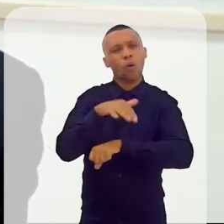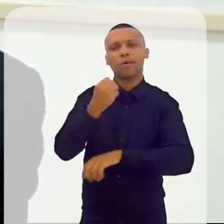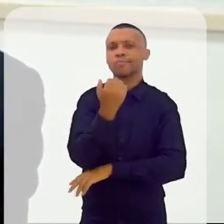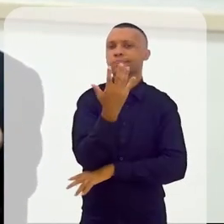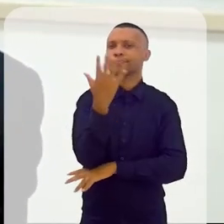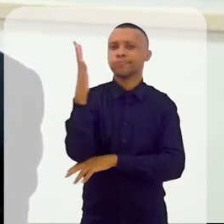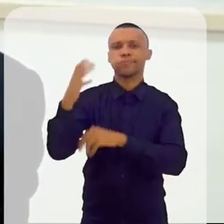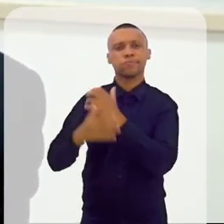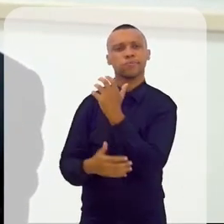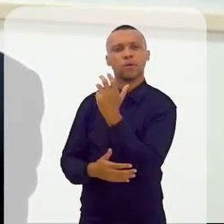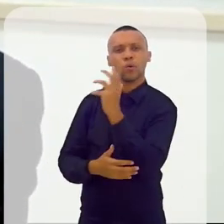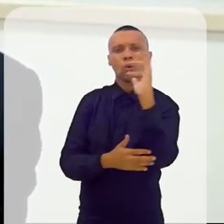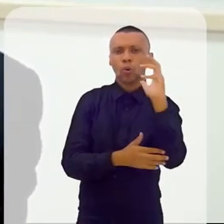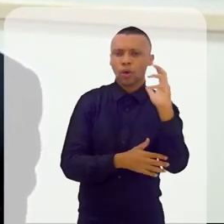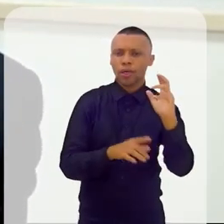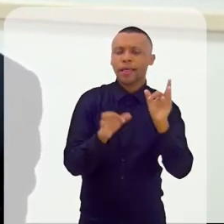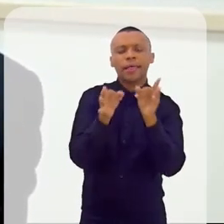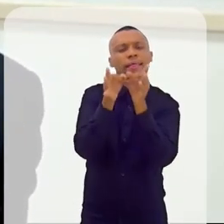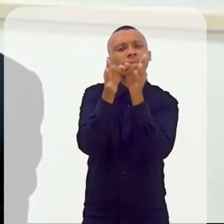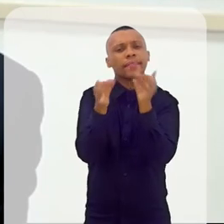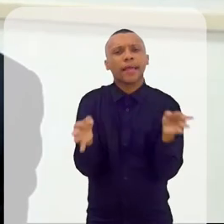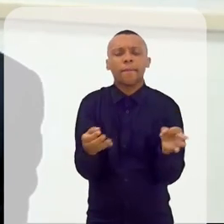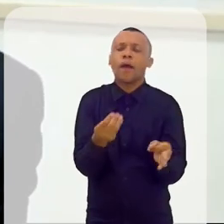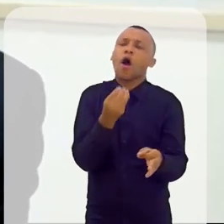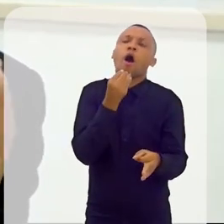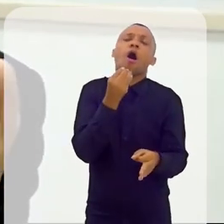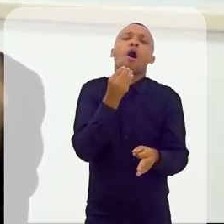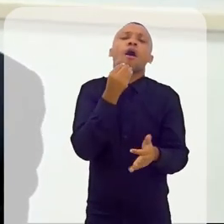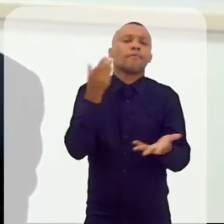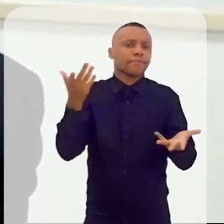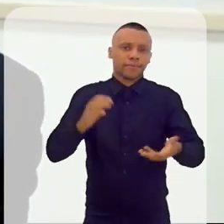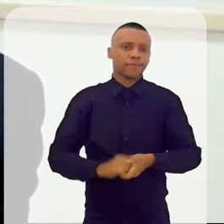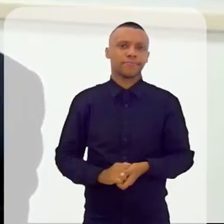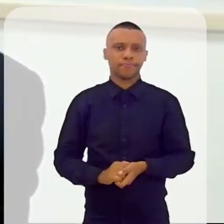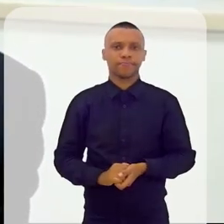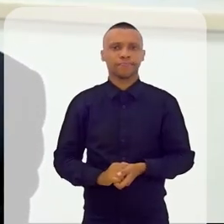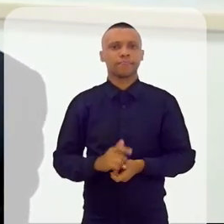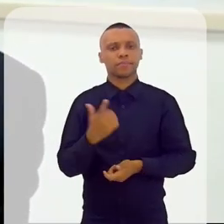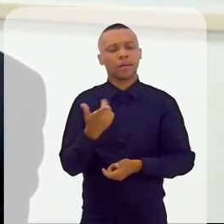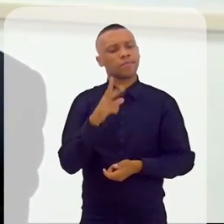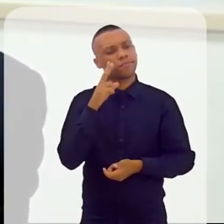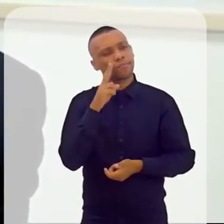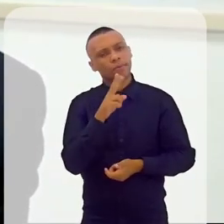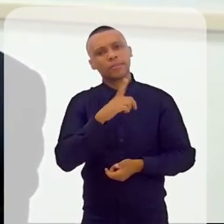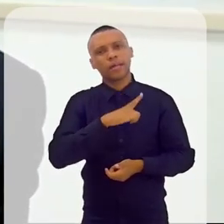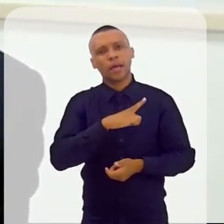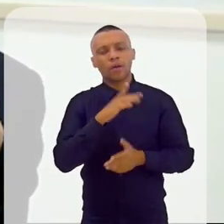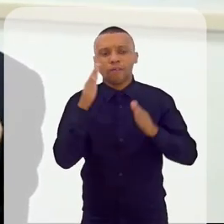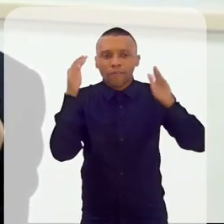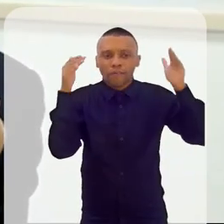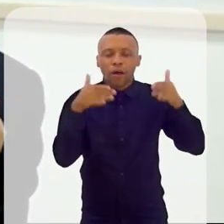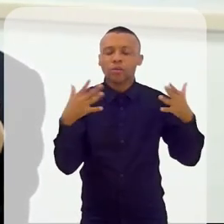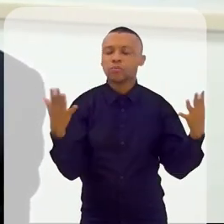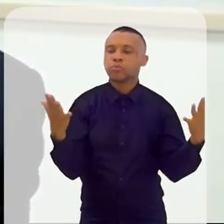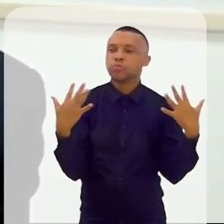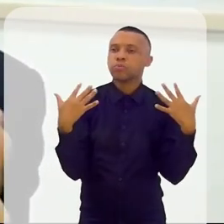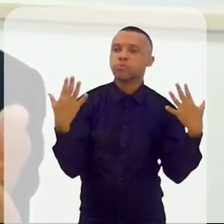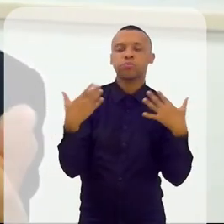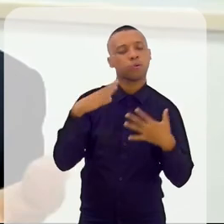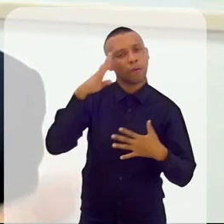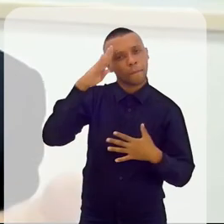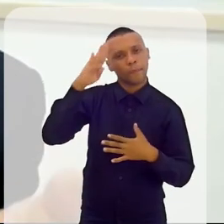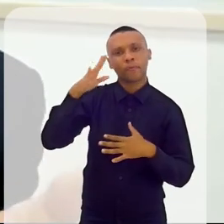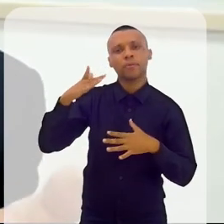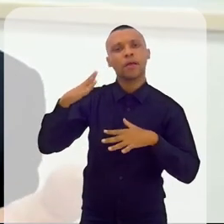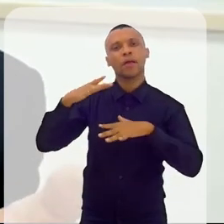a sua rua é arborizada. A coisa mais simples do mundo, mais óbvia do mundo. Mas aí que se tem os focos de calor, principalmente